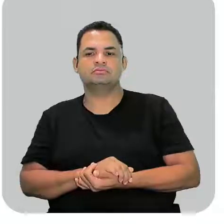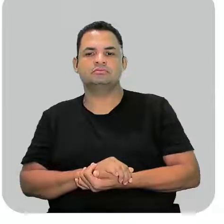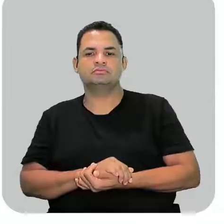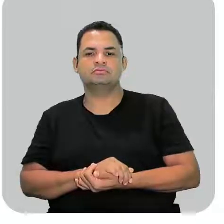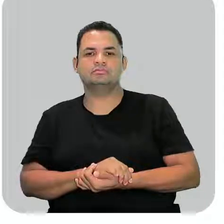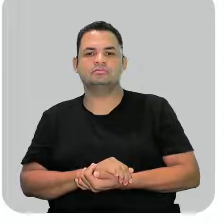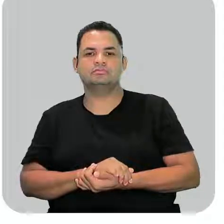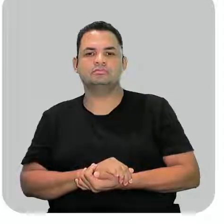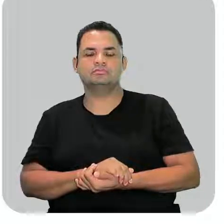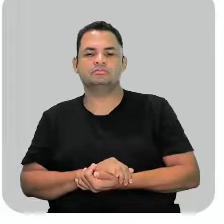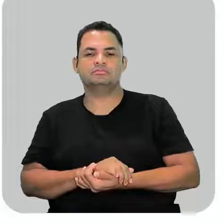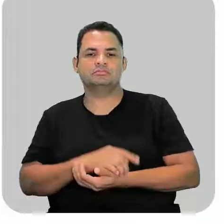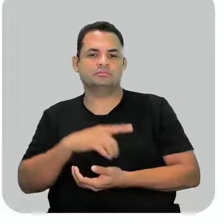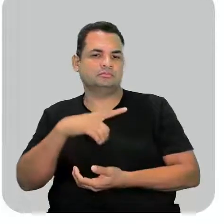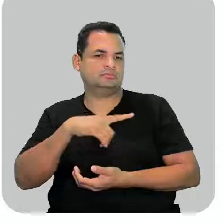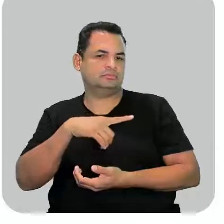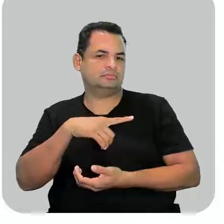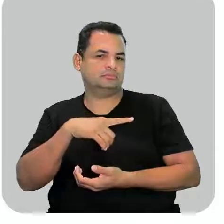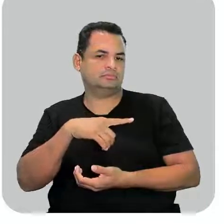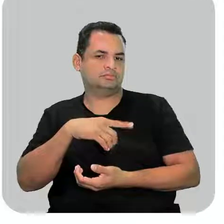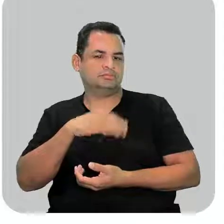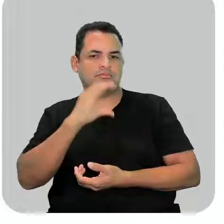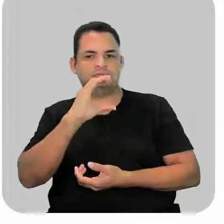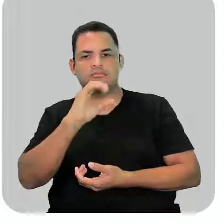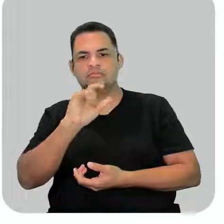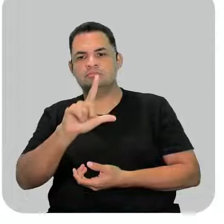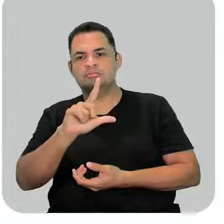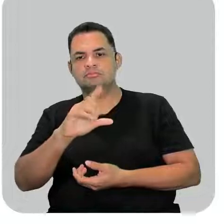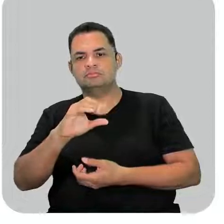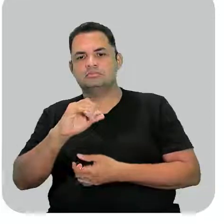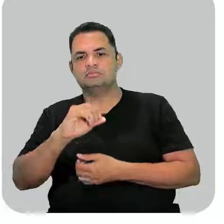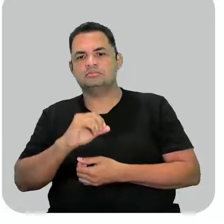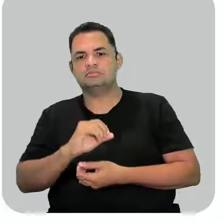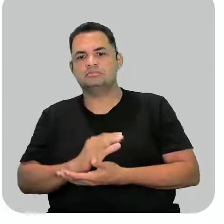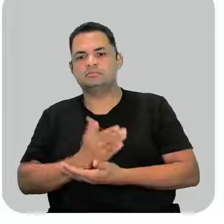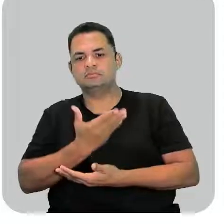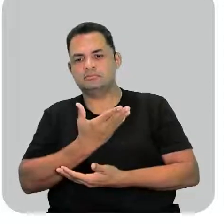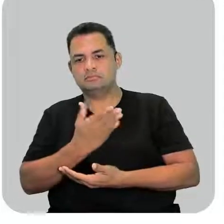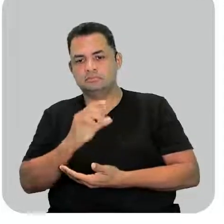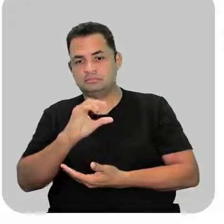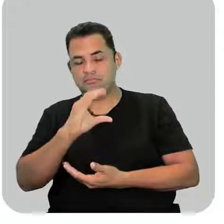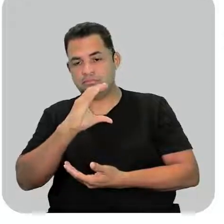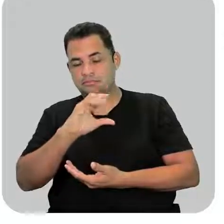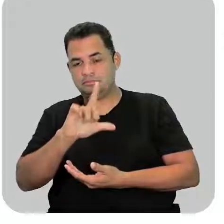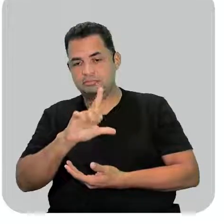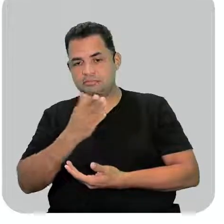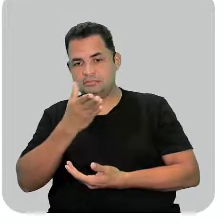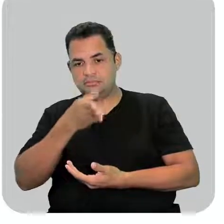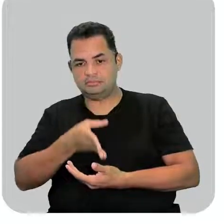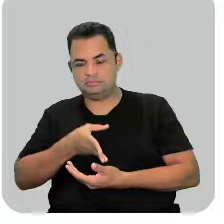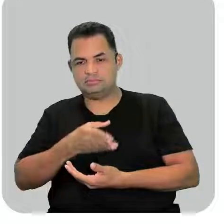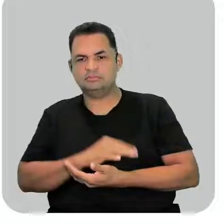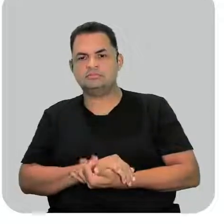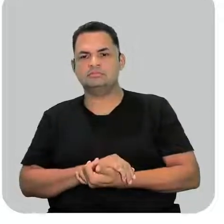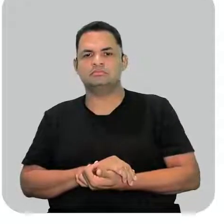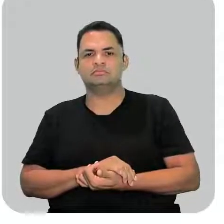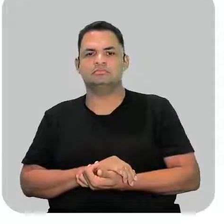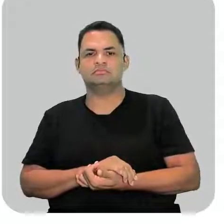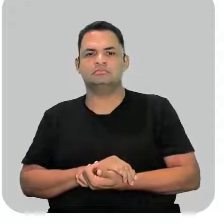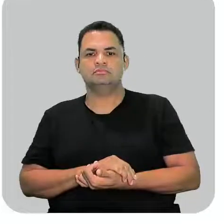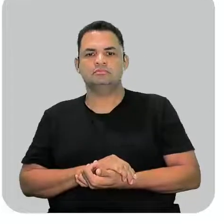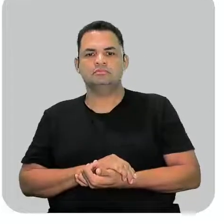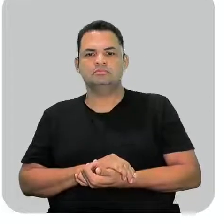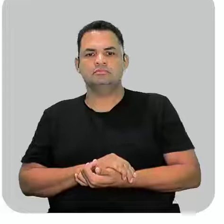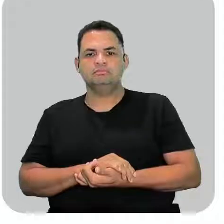cloro. Então ele vai ter cloro, cloro e cloro. A última ligação ele faz com quem?